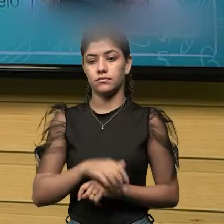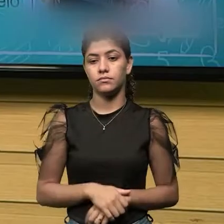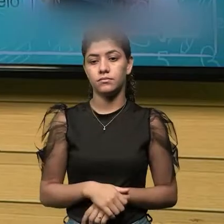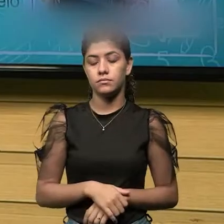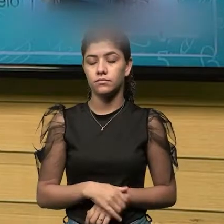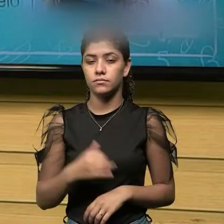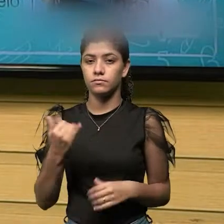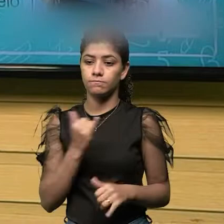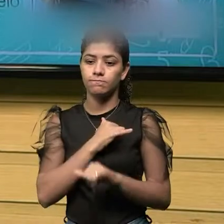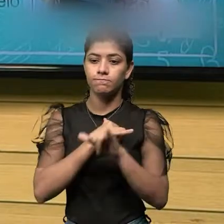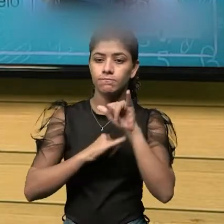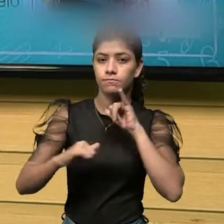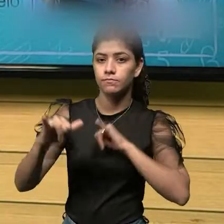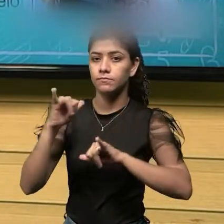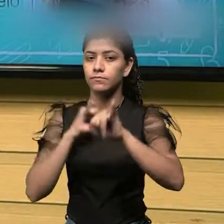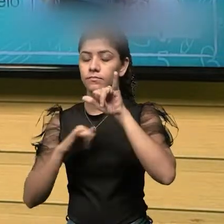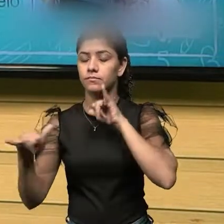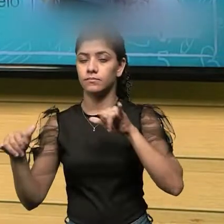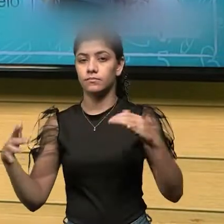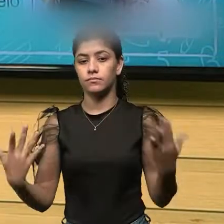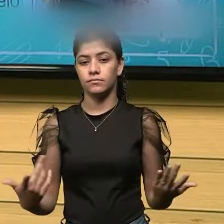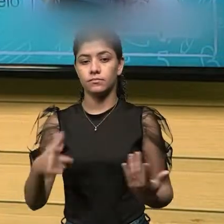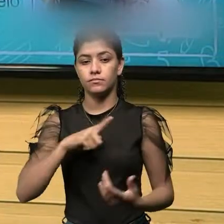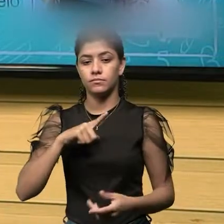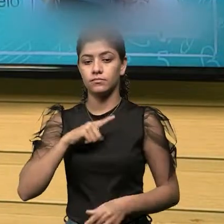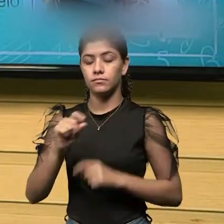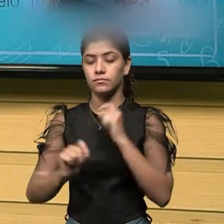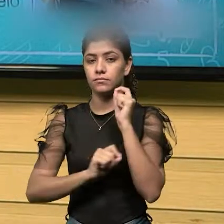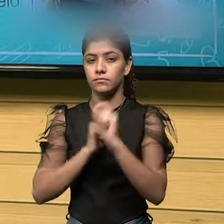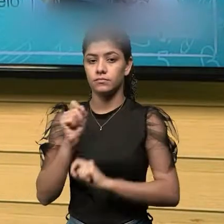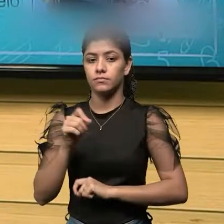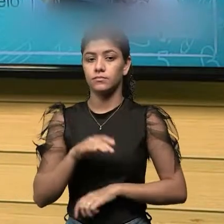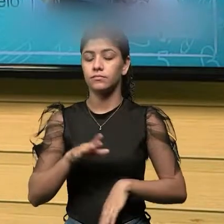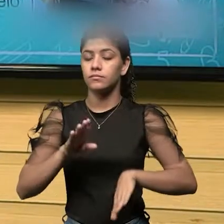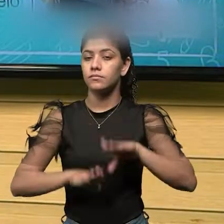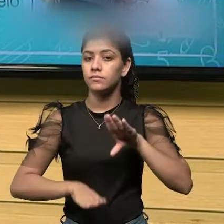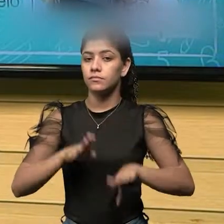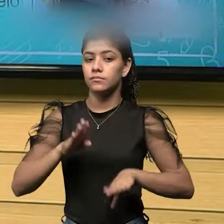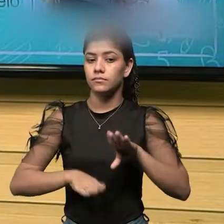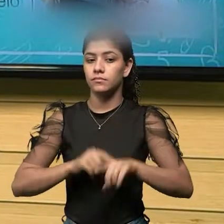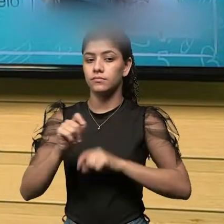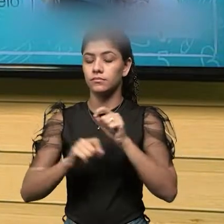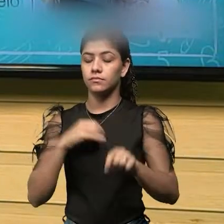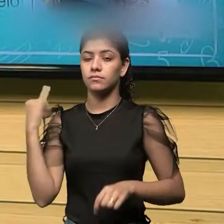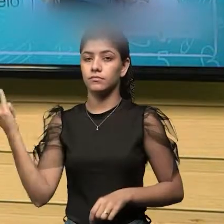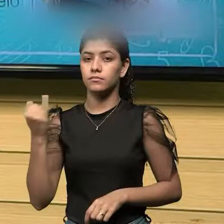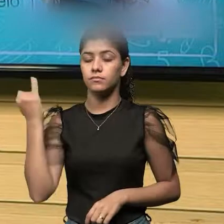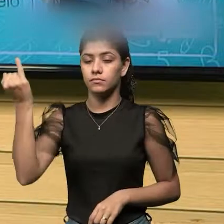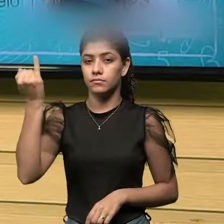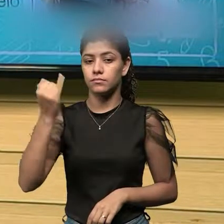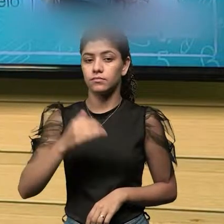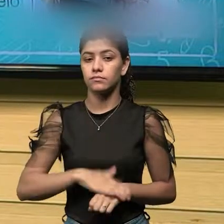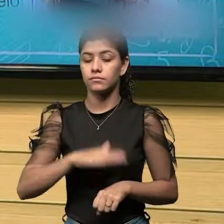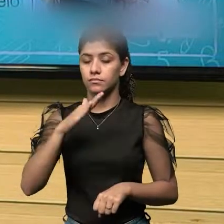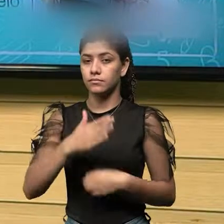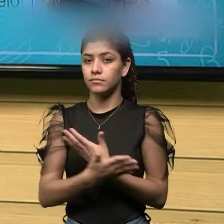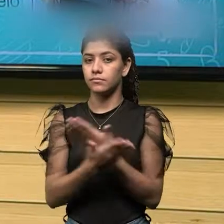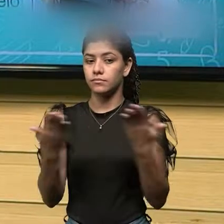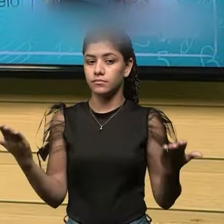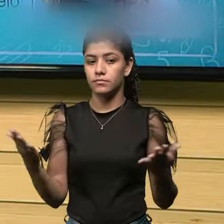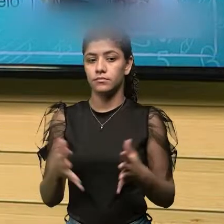Então, aqui nós temos aquela que talvez seja de mais importância para vocês.